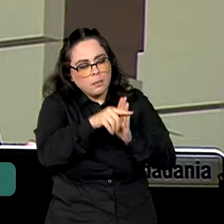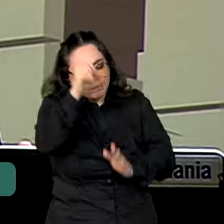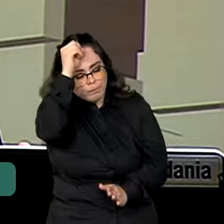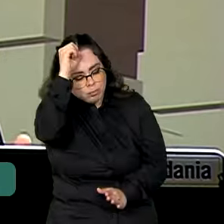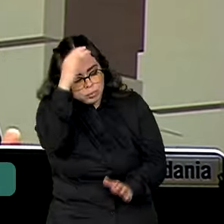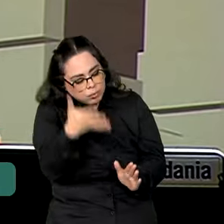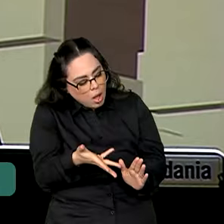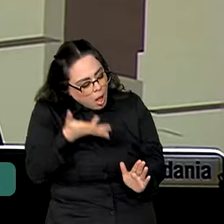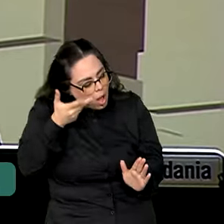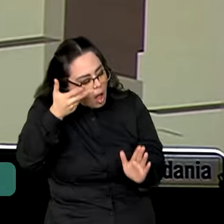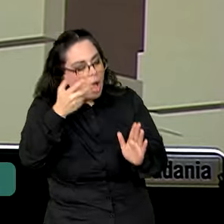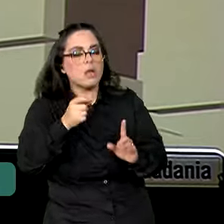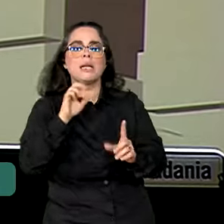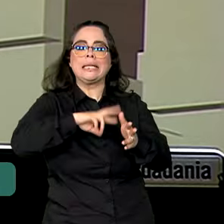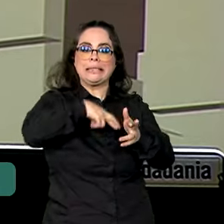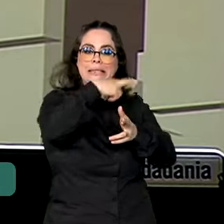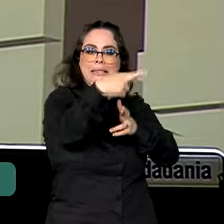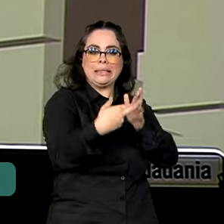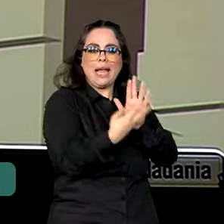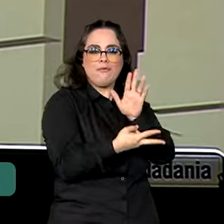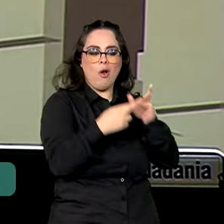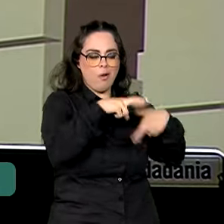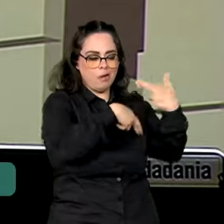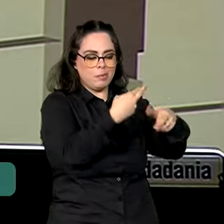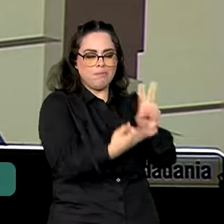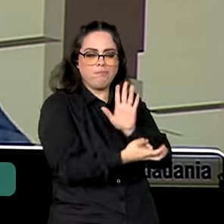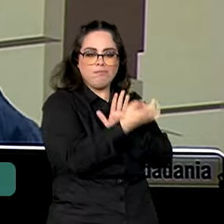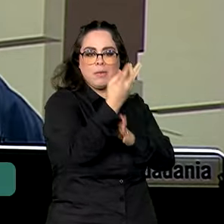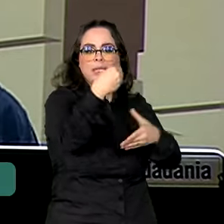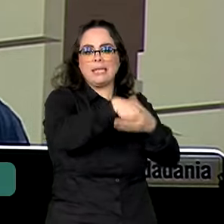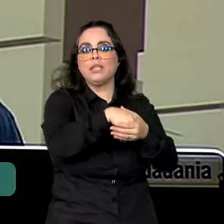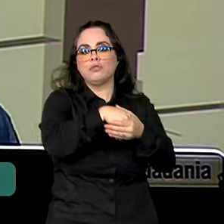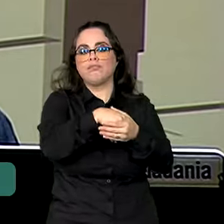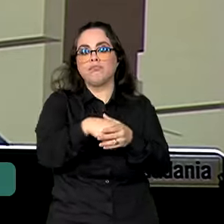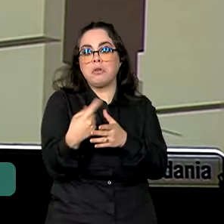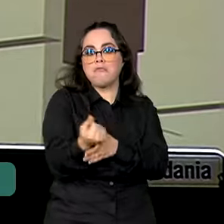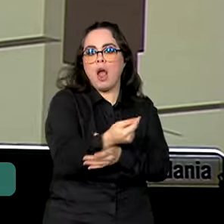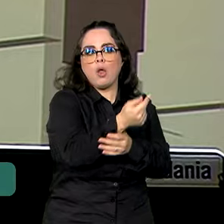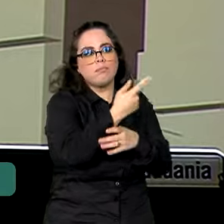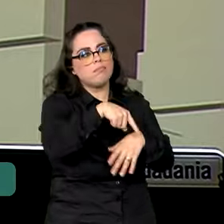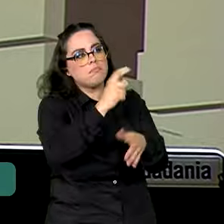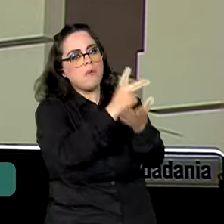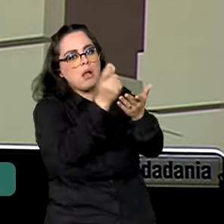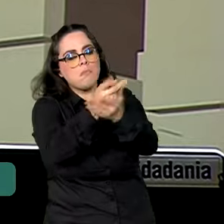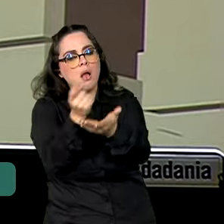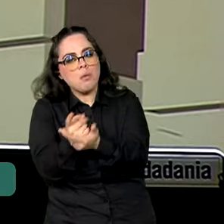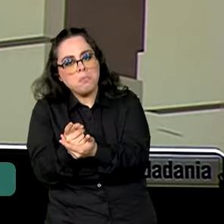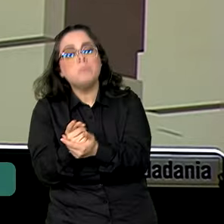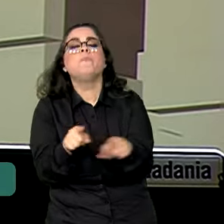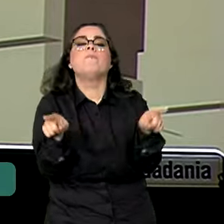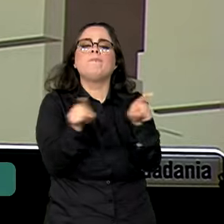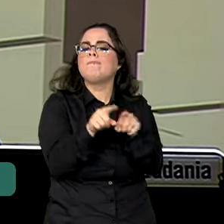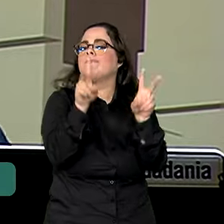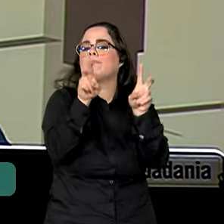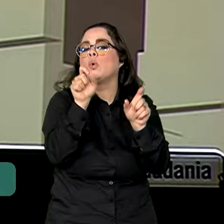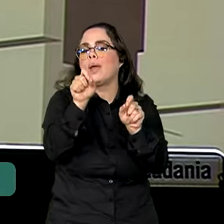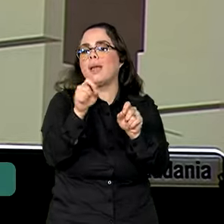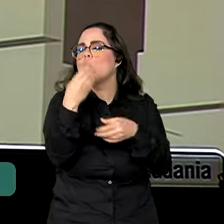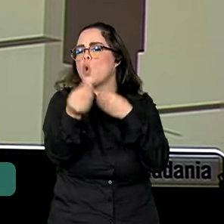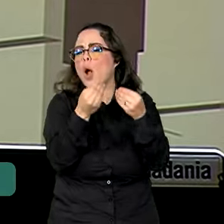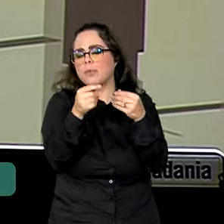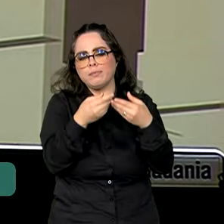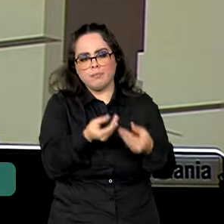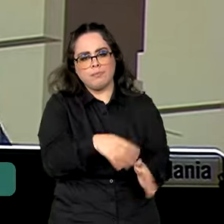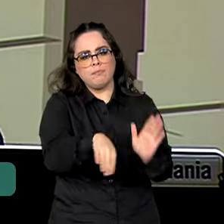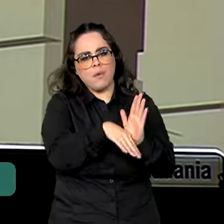qual é o impacto da reforma tributária nos preços de mercado, especialmente pelo tema que o senhor comentou, de como vão se dar essas